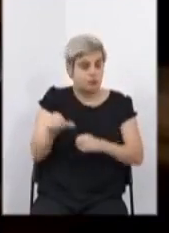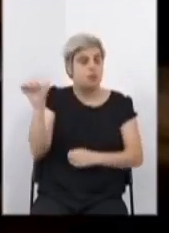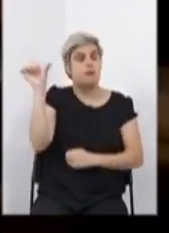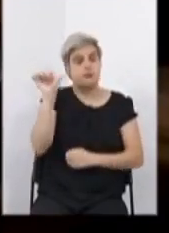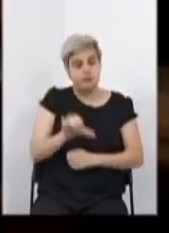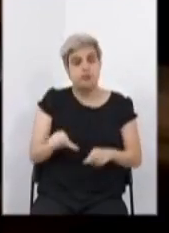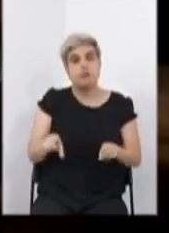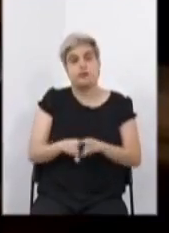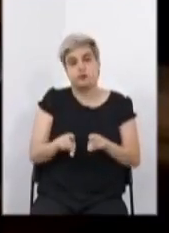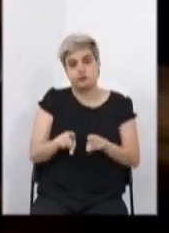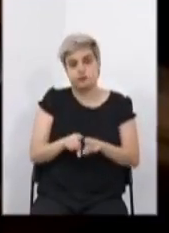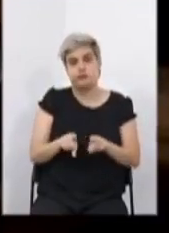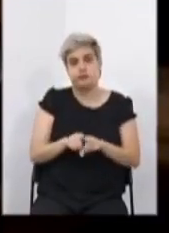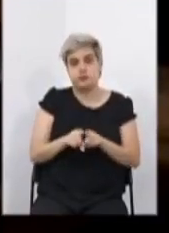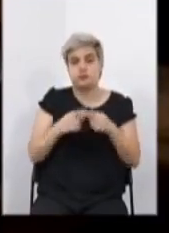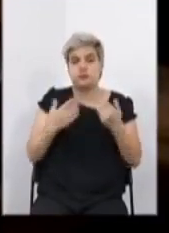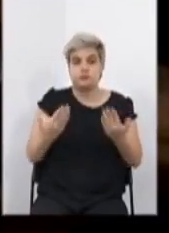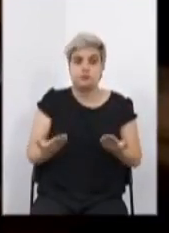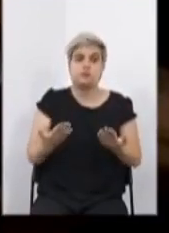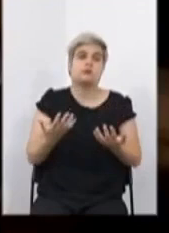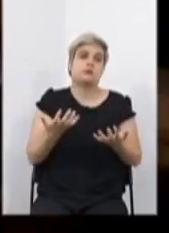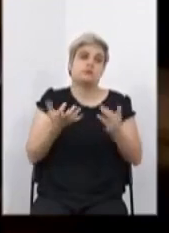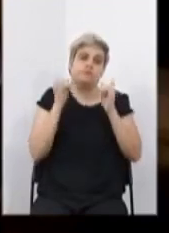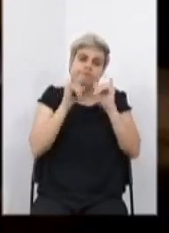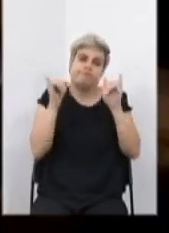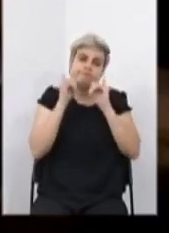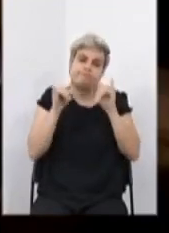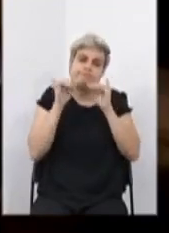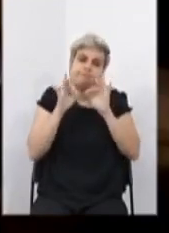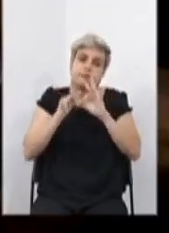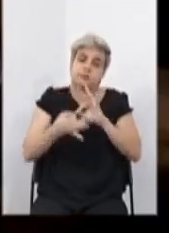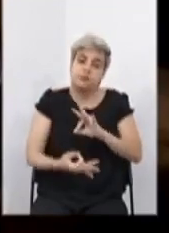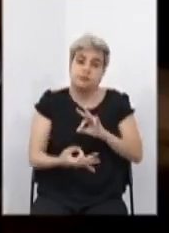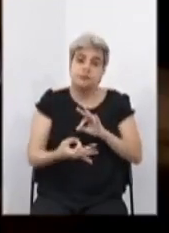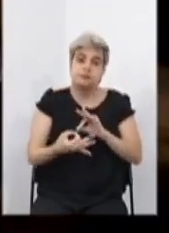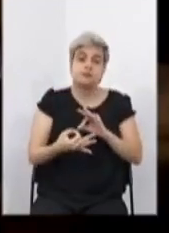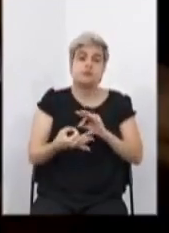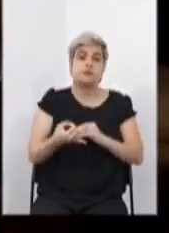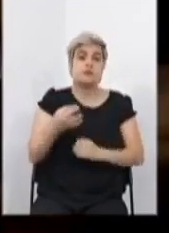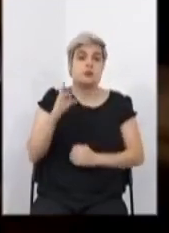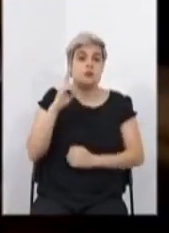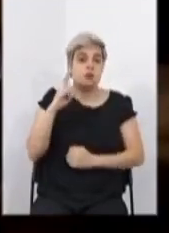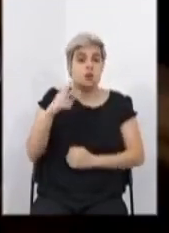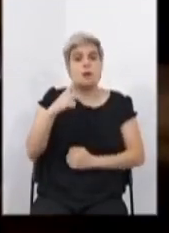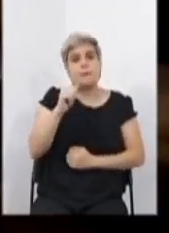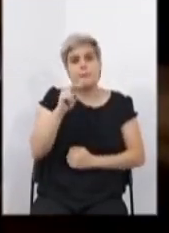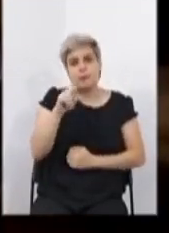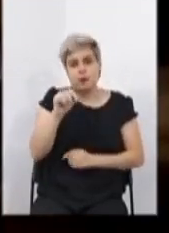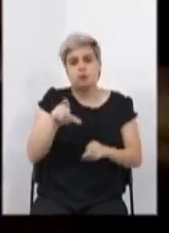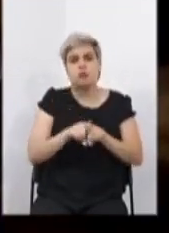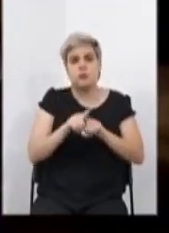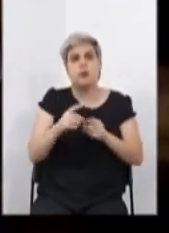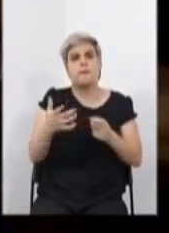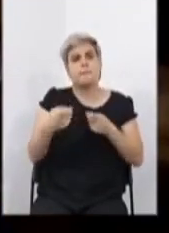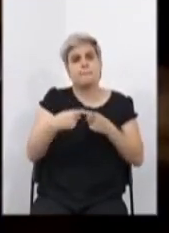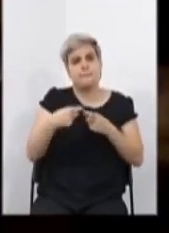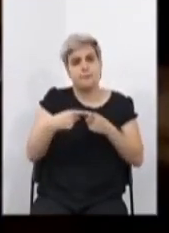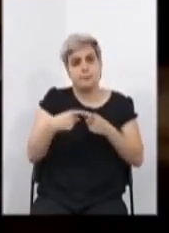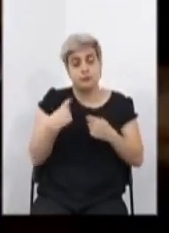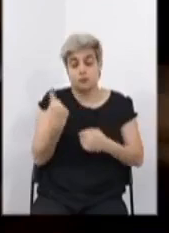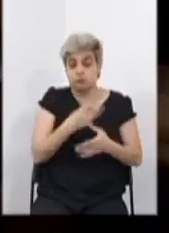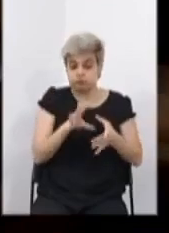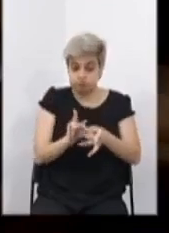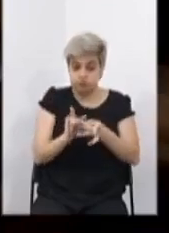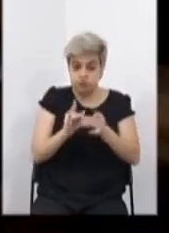ainda mais. Então, eu passo essa compreensão para a vossa excelência, doutor Paulo, que é médico também, para que nós façamos essa união